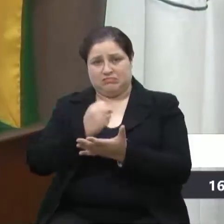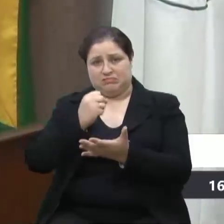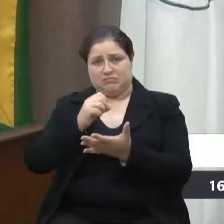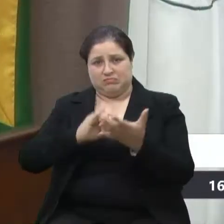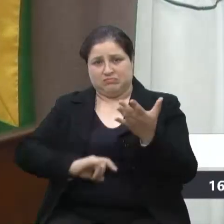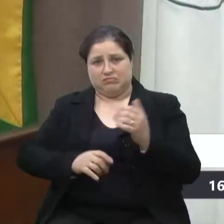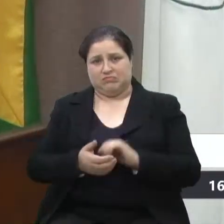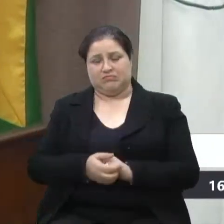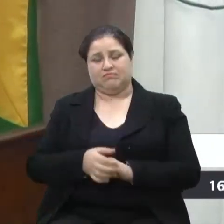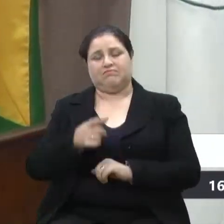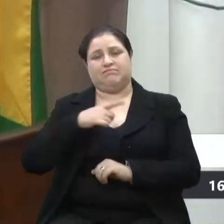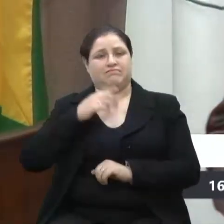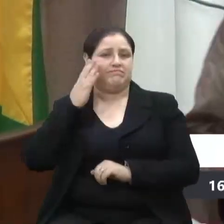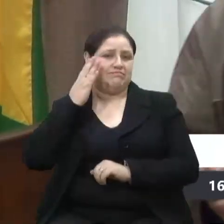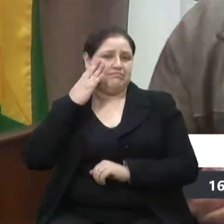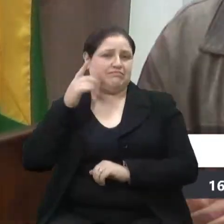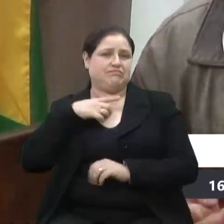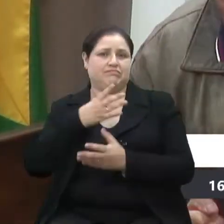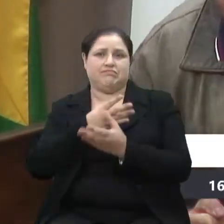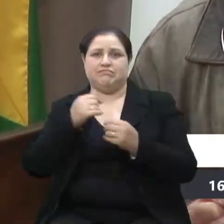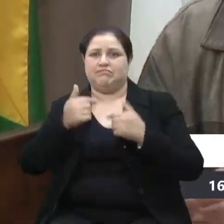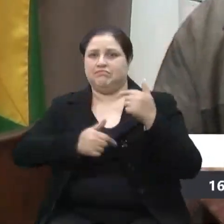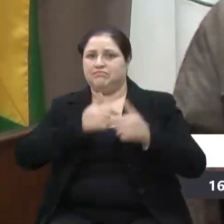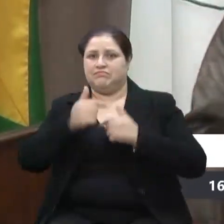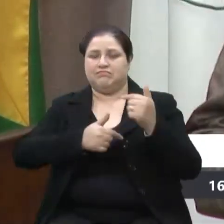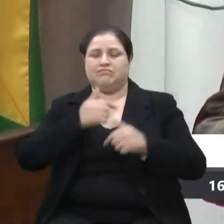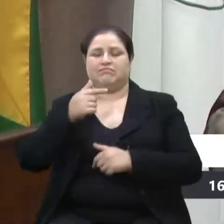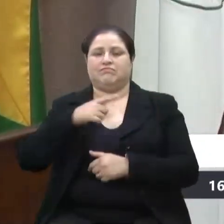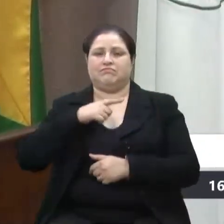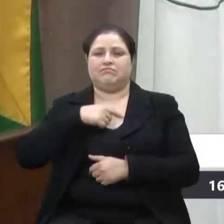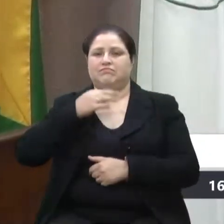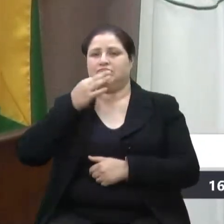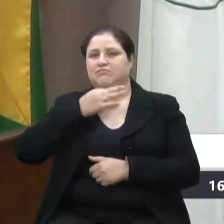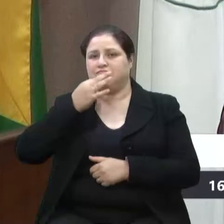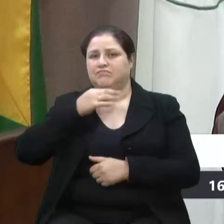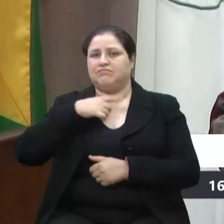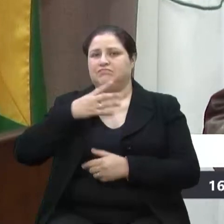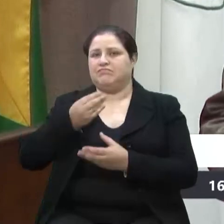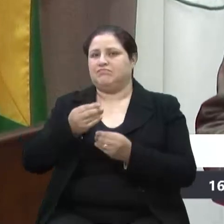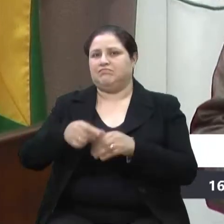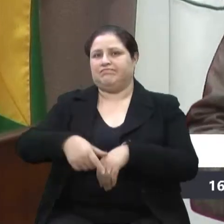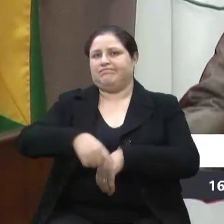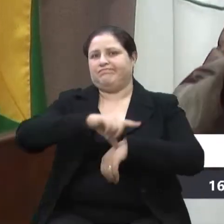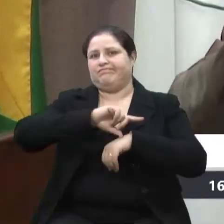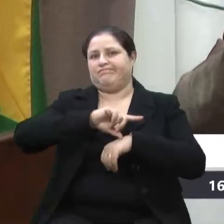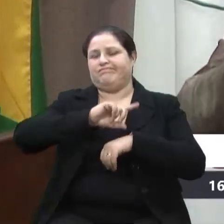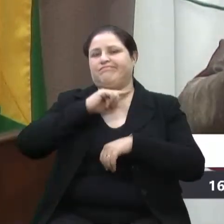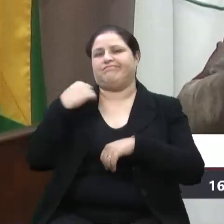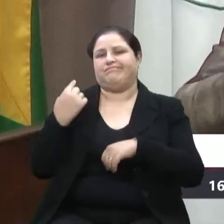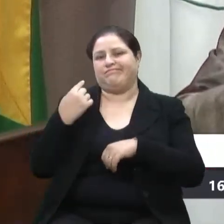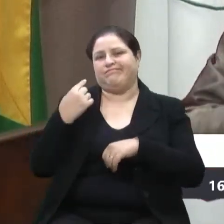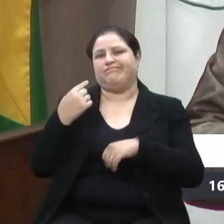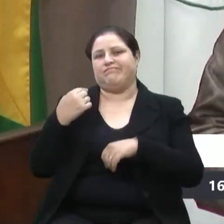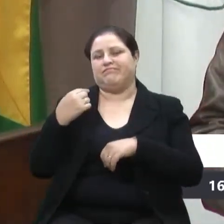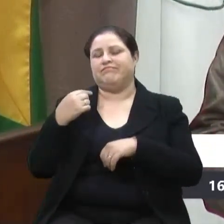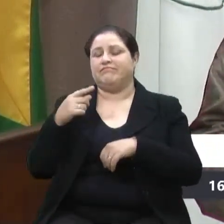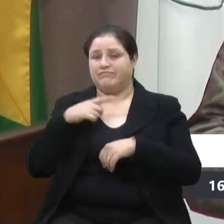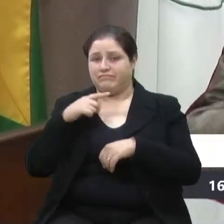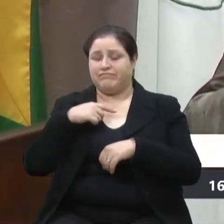muito trabalho, o quanto a nossa cidade estava atrasada, e com certeza o prefeito Adiló será o reconhecido